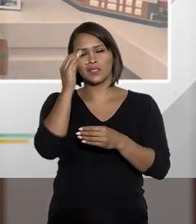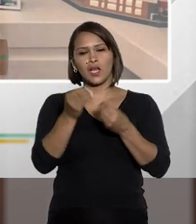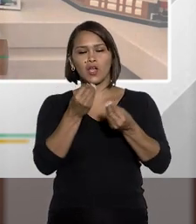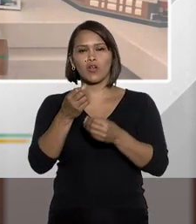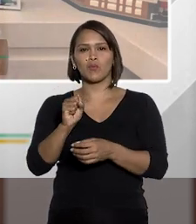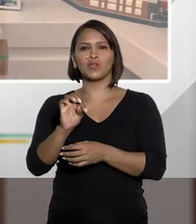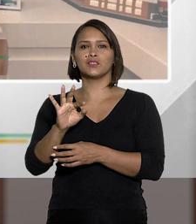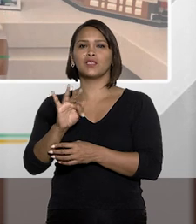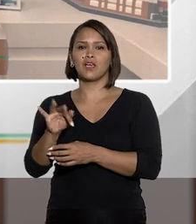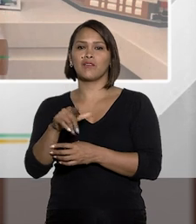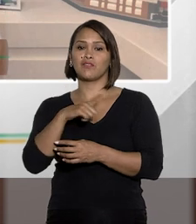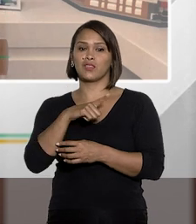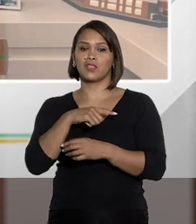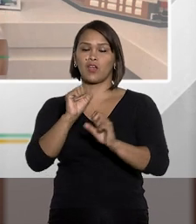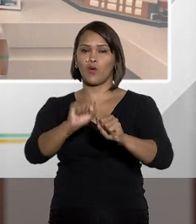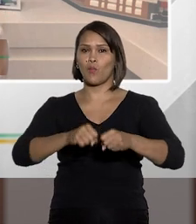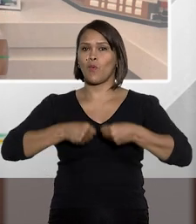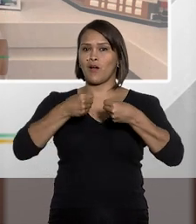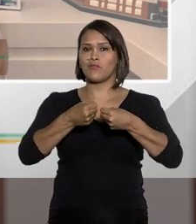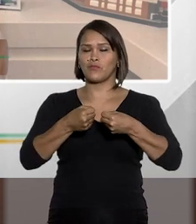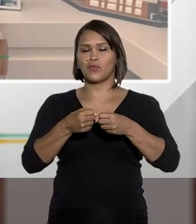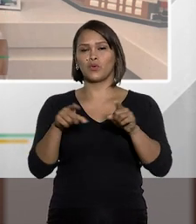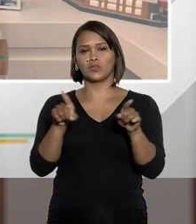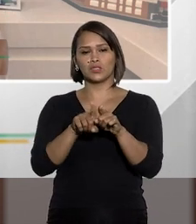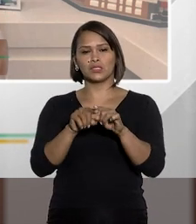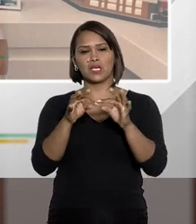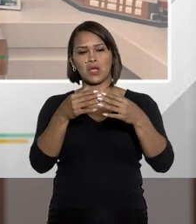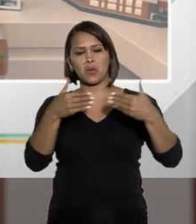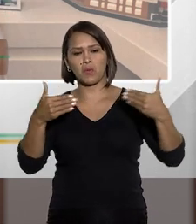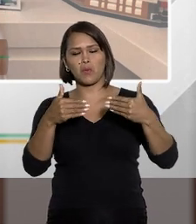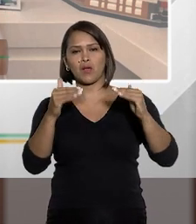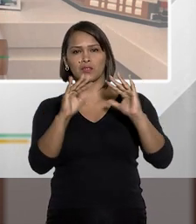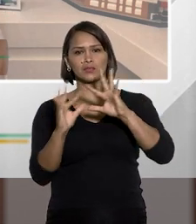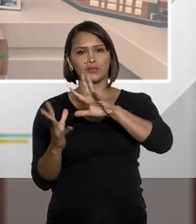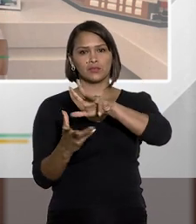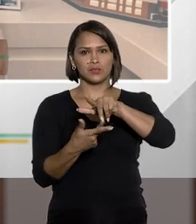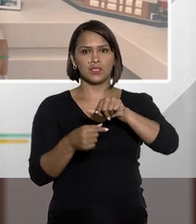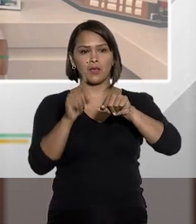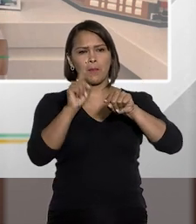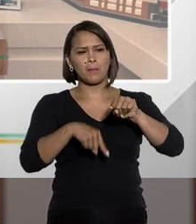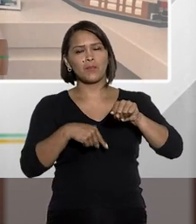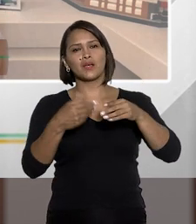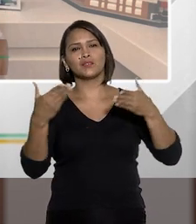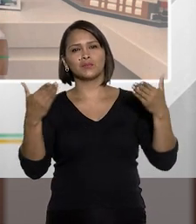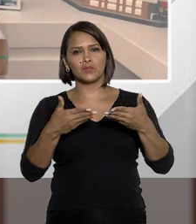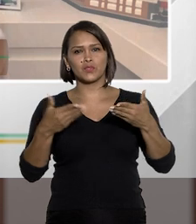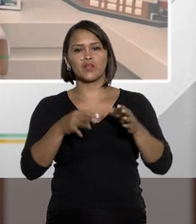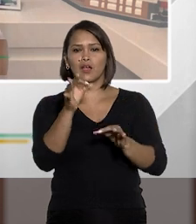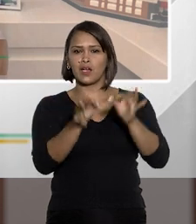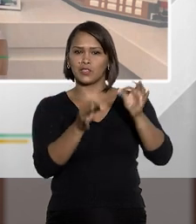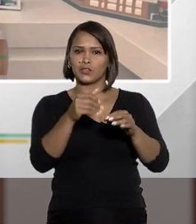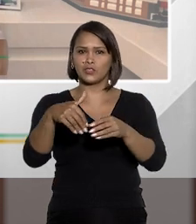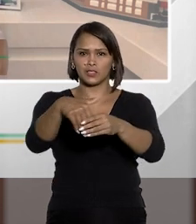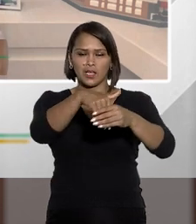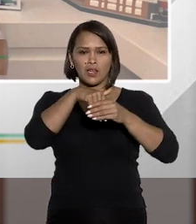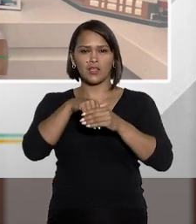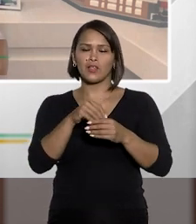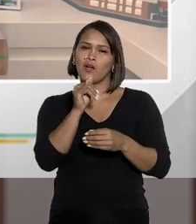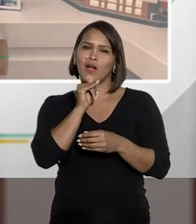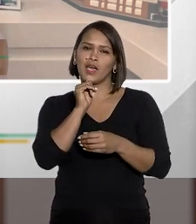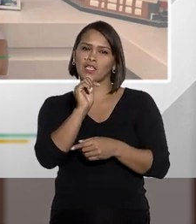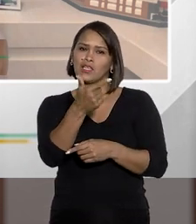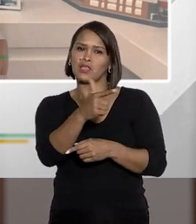a gente sabe como que o Supremo tem dado a ela uma força atrativa quase que universal. Mas, por hora, a justiça